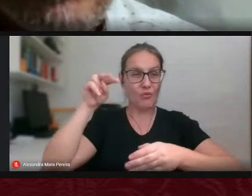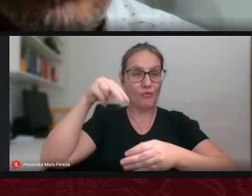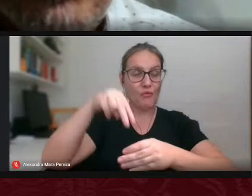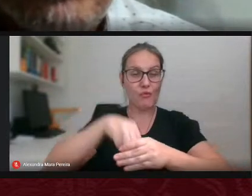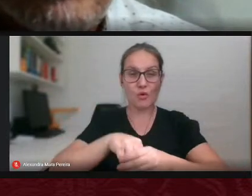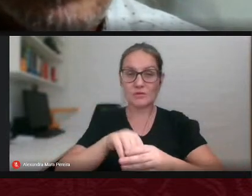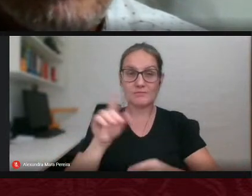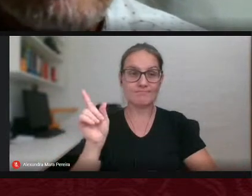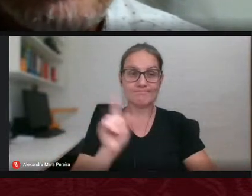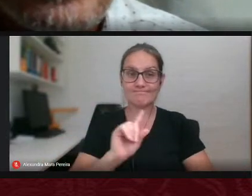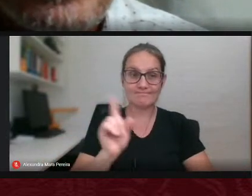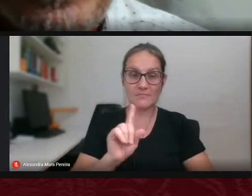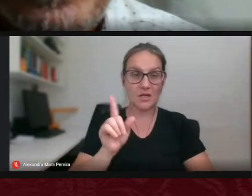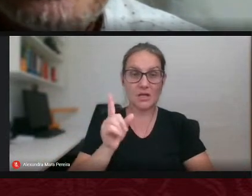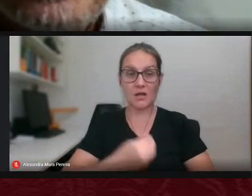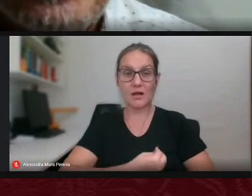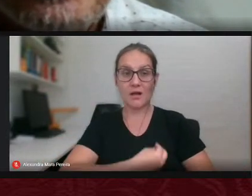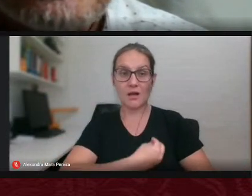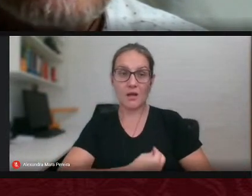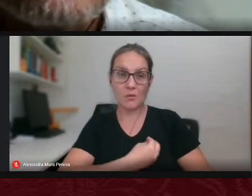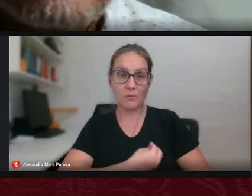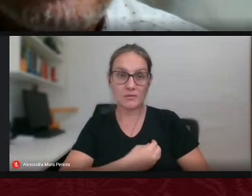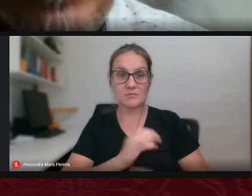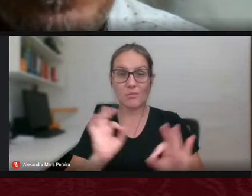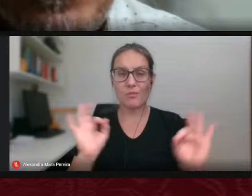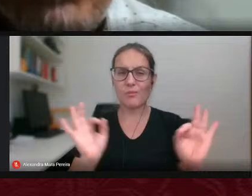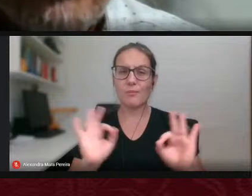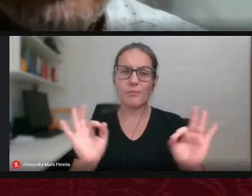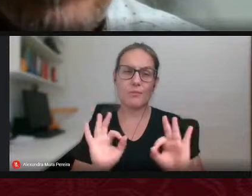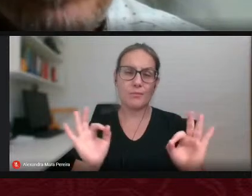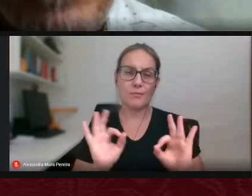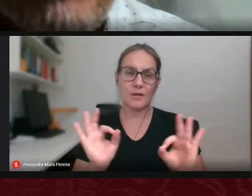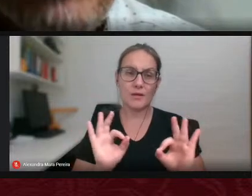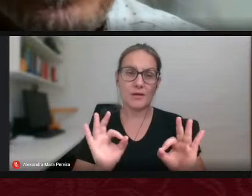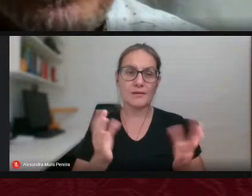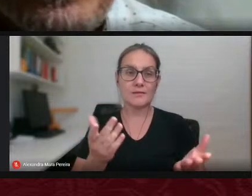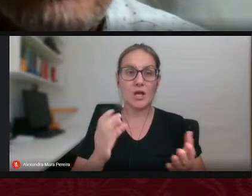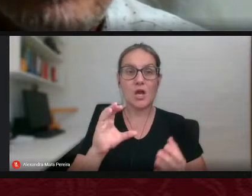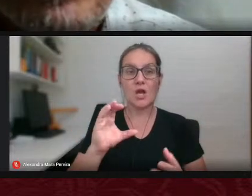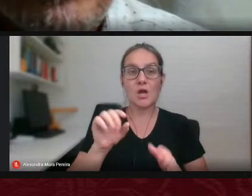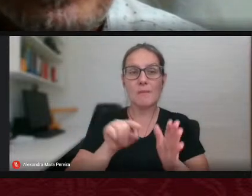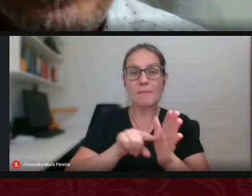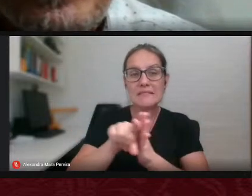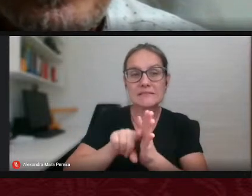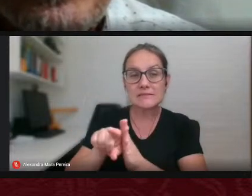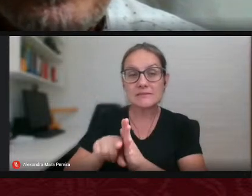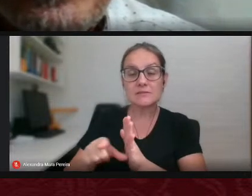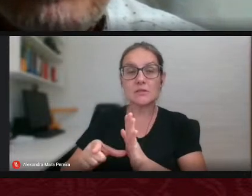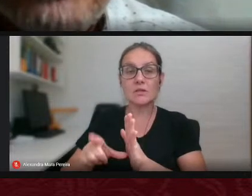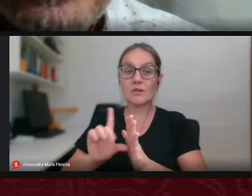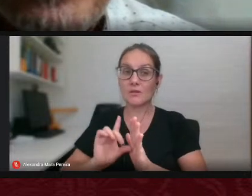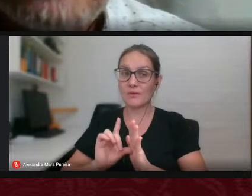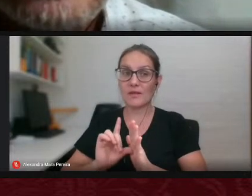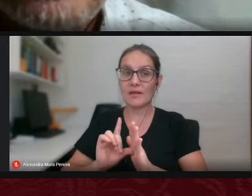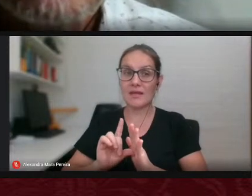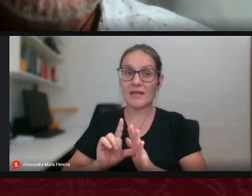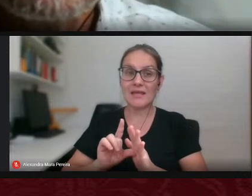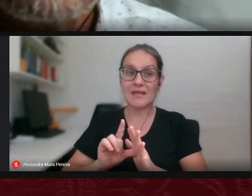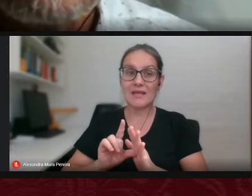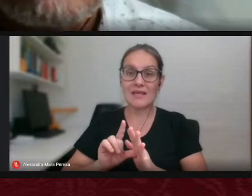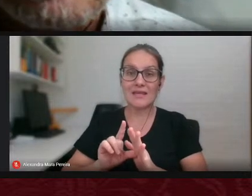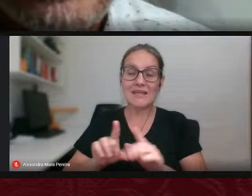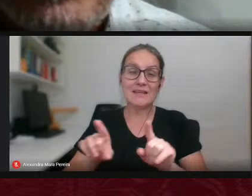não participou nem da da consulta prévia e não está na lista